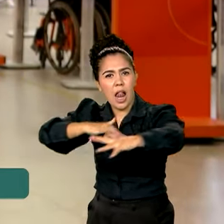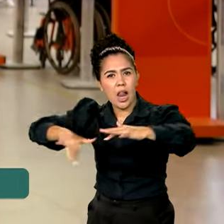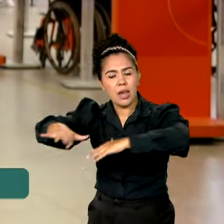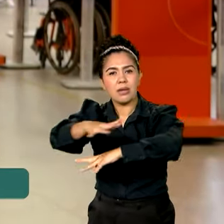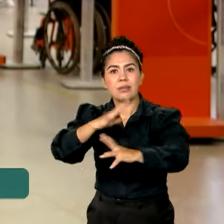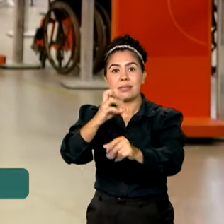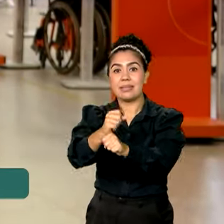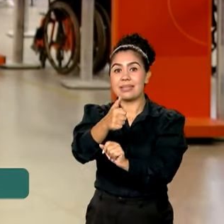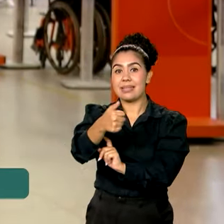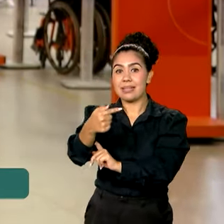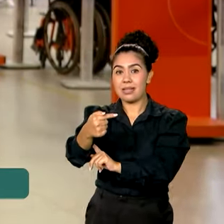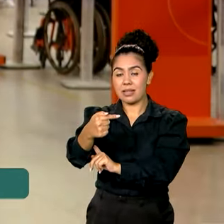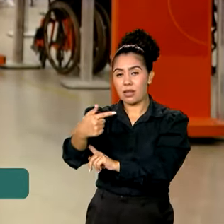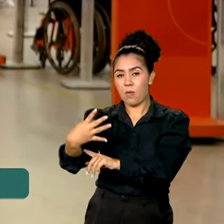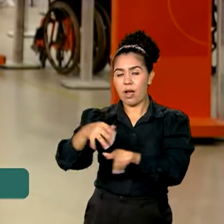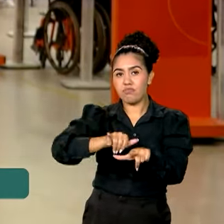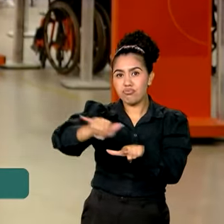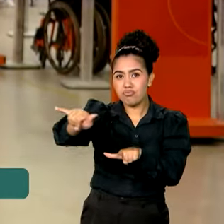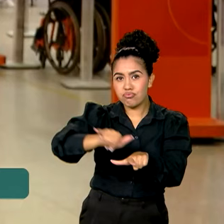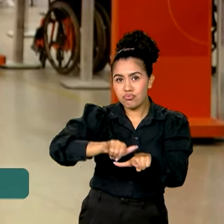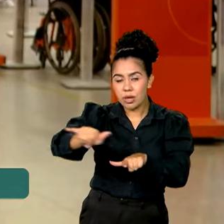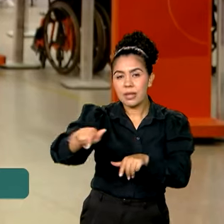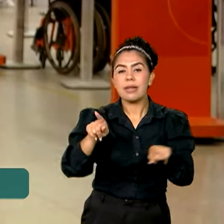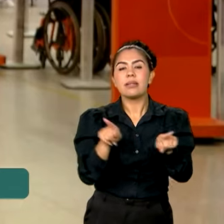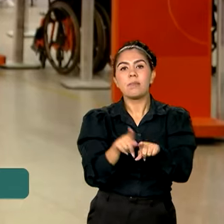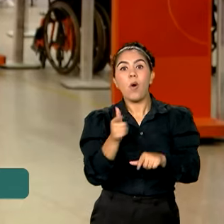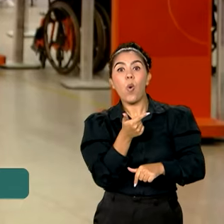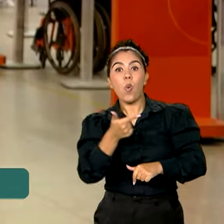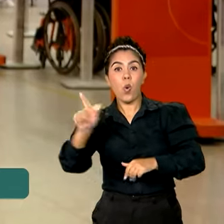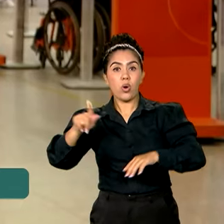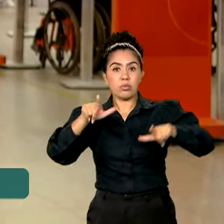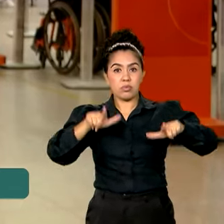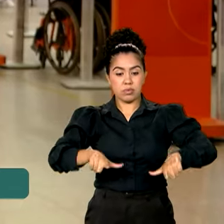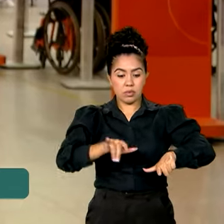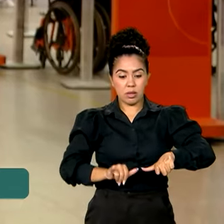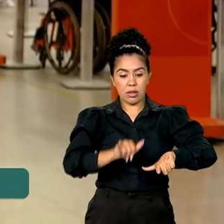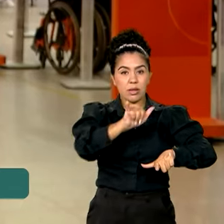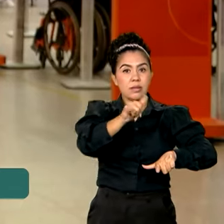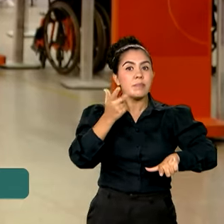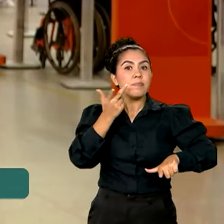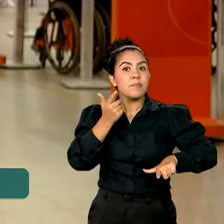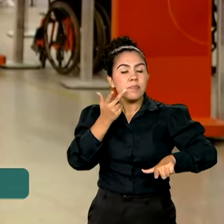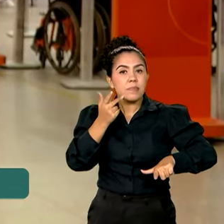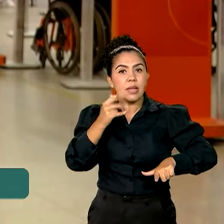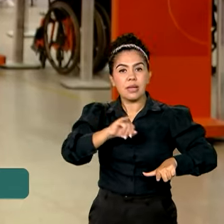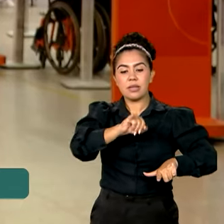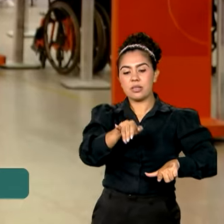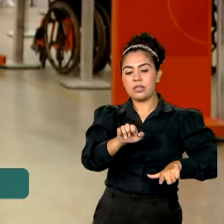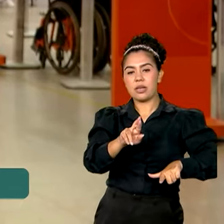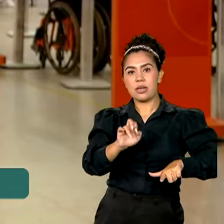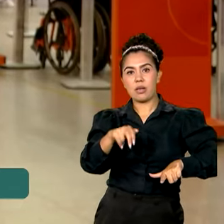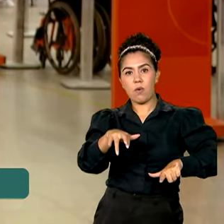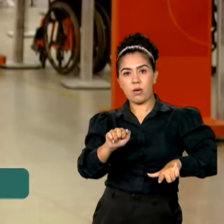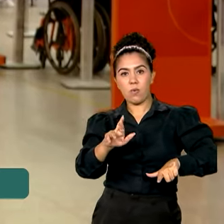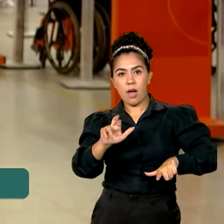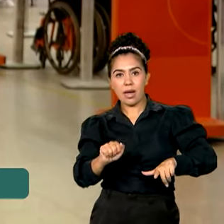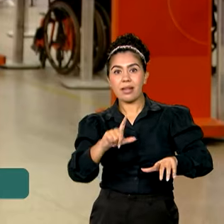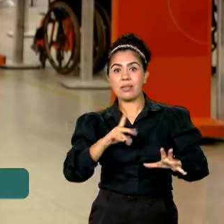voos programados. Já o aeroporto de Jericoacoara, no Ceará, deve receber 23 mil passageiros em